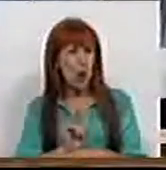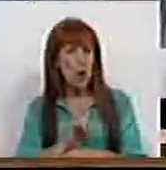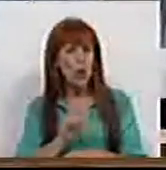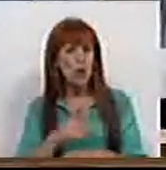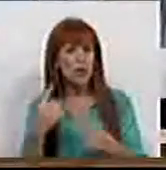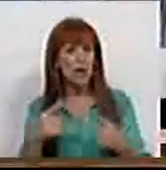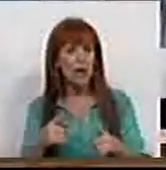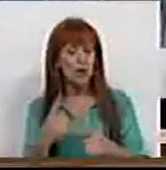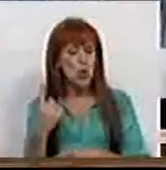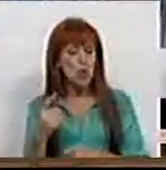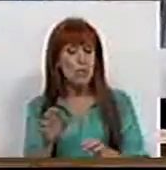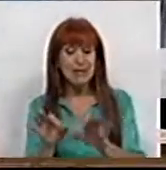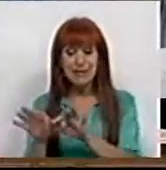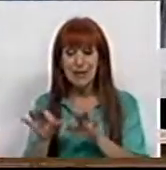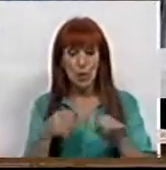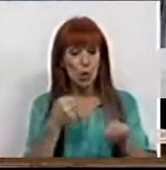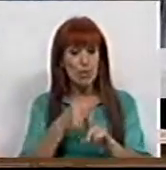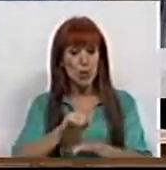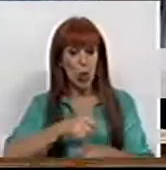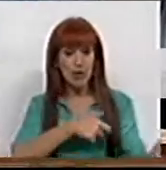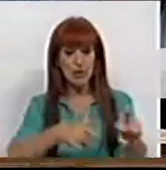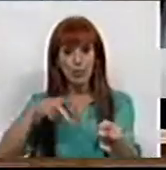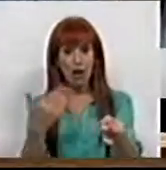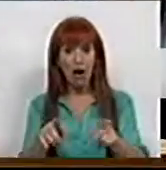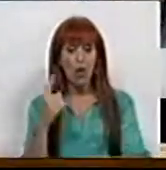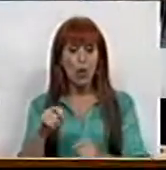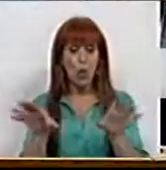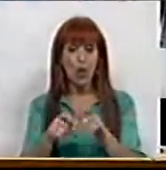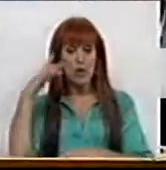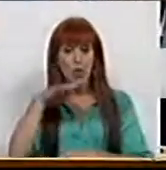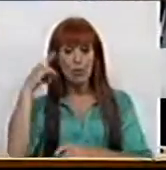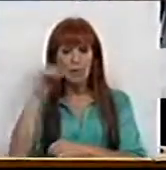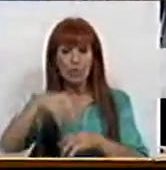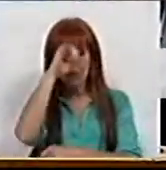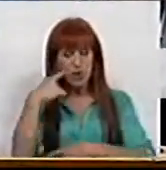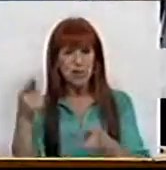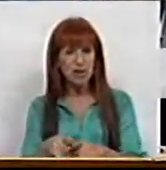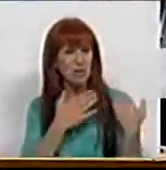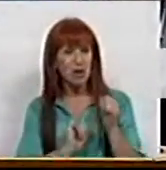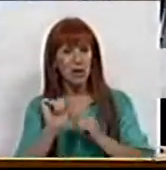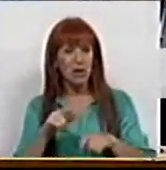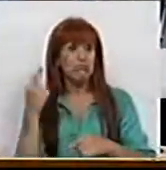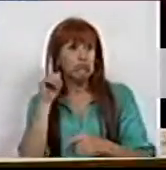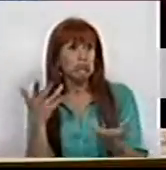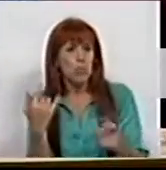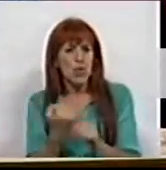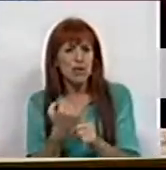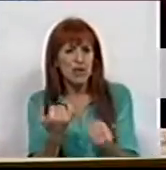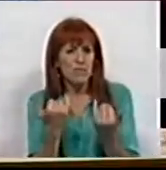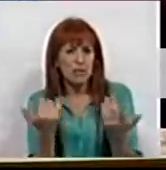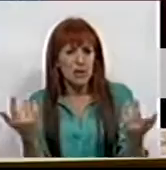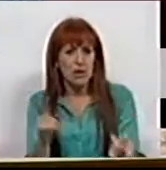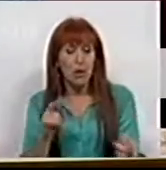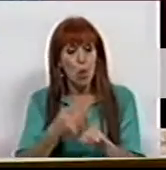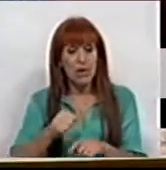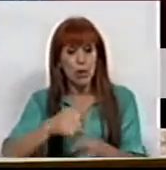que há uma unidade de combate ao terrorismo em Portugal, de um momento estereo público, não um, a existência de informação,